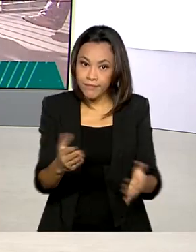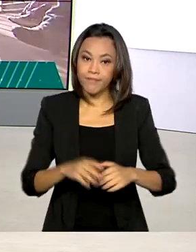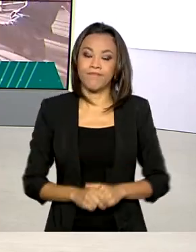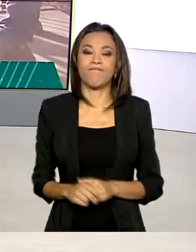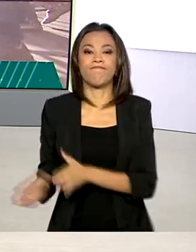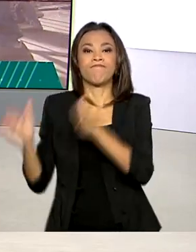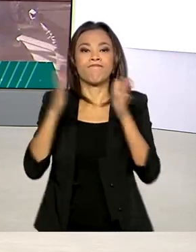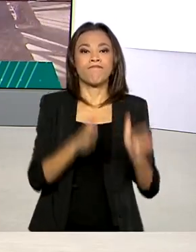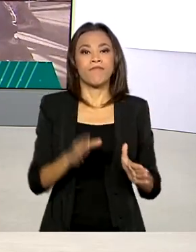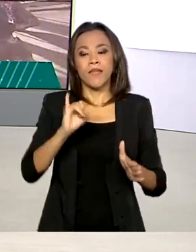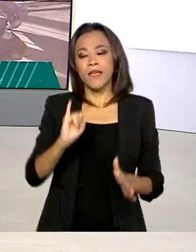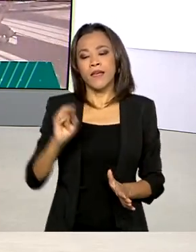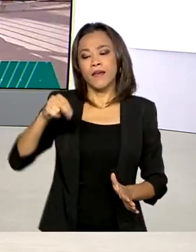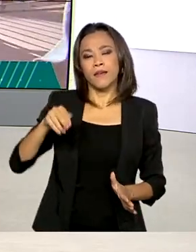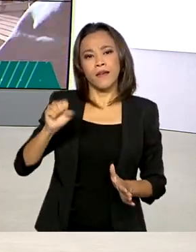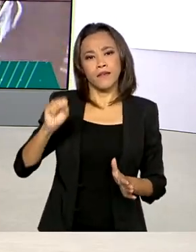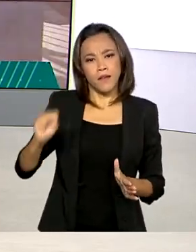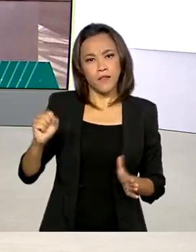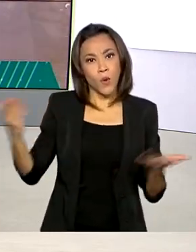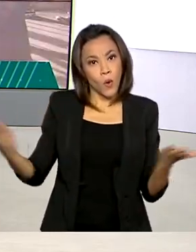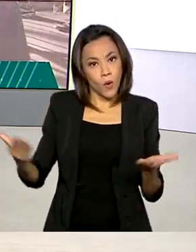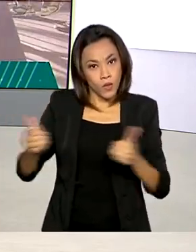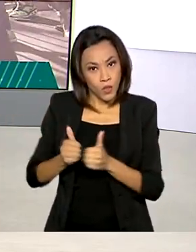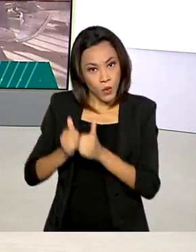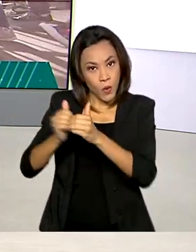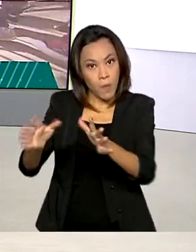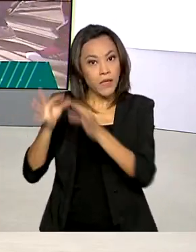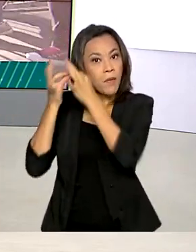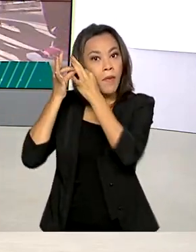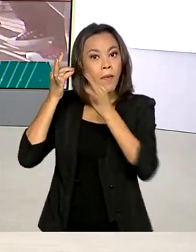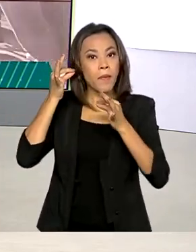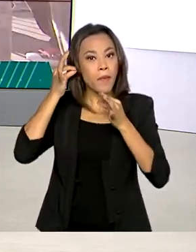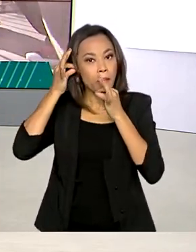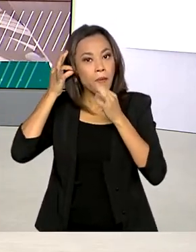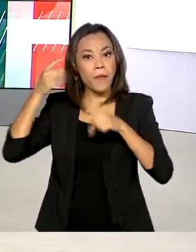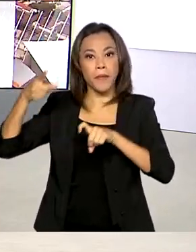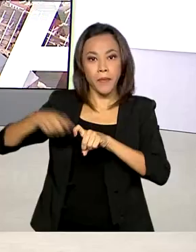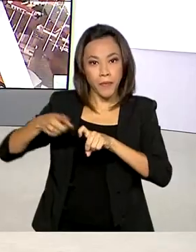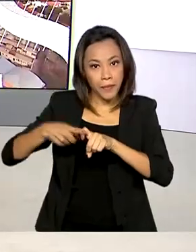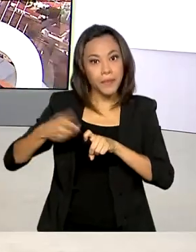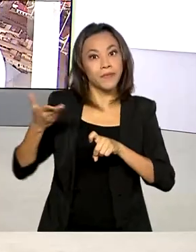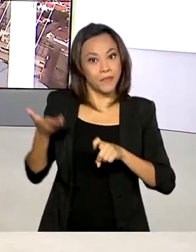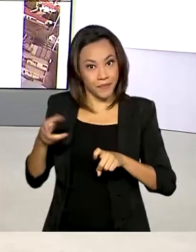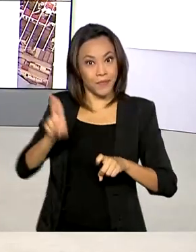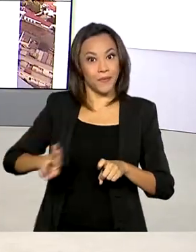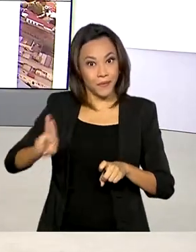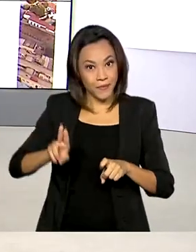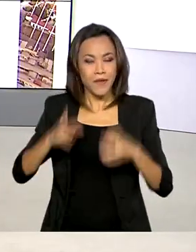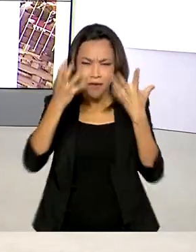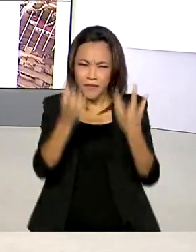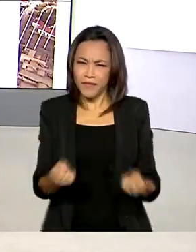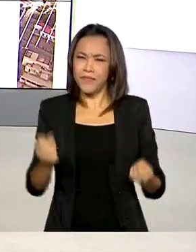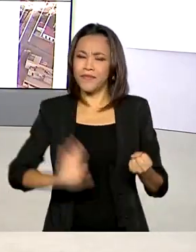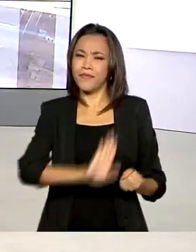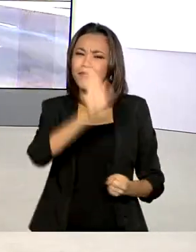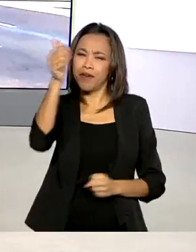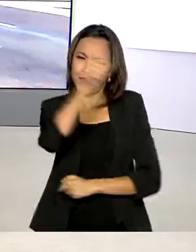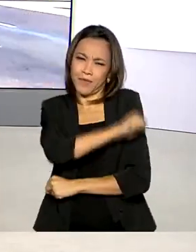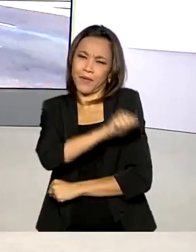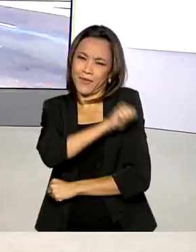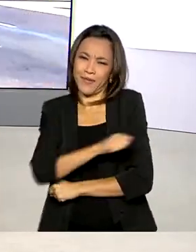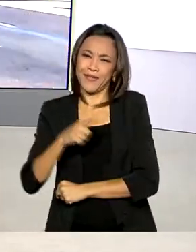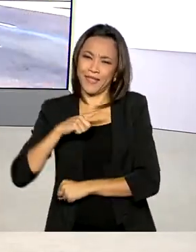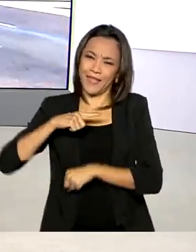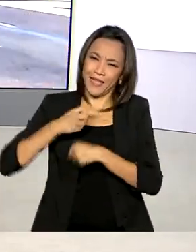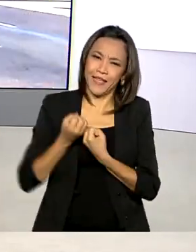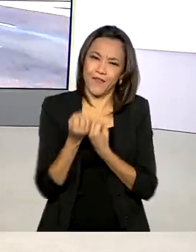O INSS inicia hoje atendimentos de perícias médicas com uso da telemedicina. Vamos ao Rio de Janeiro, Tiago Pimenta